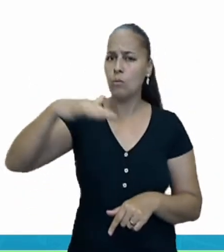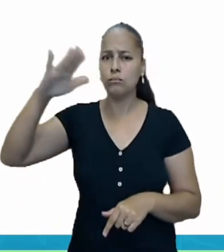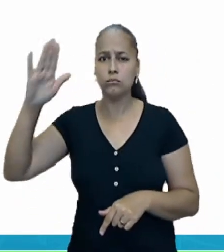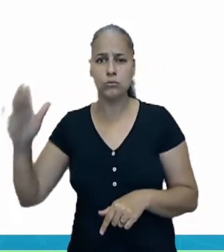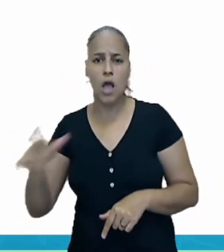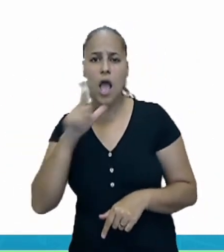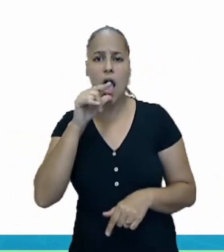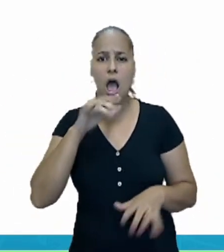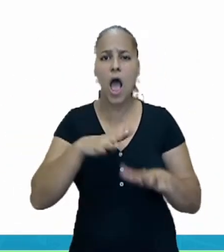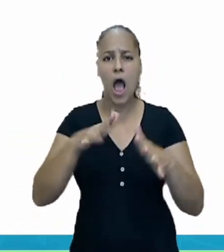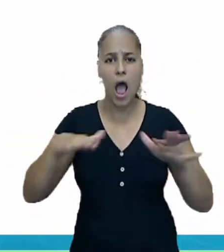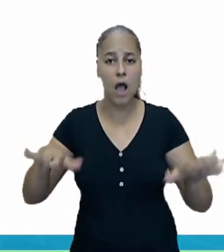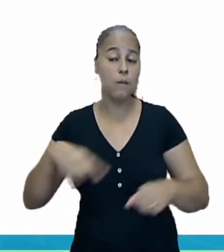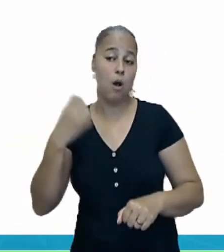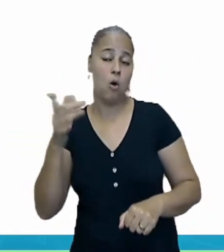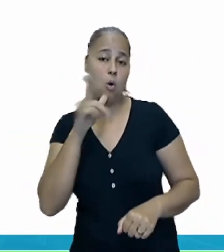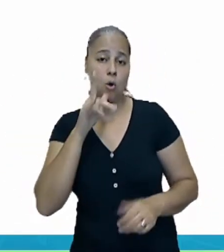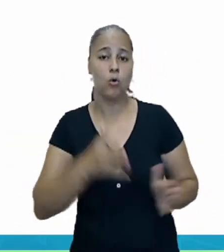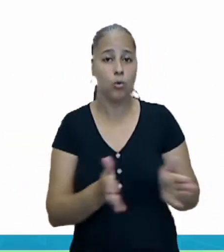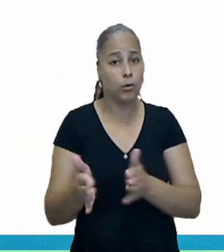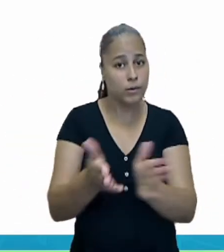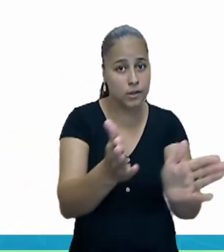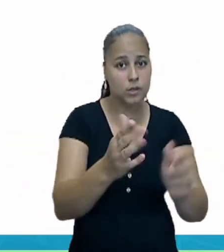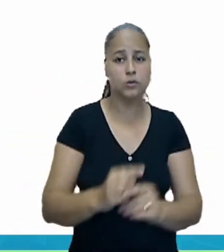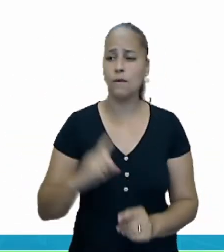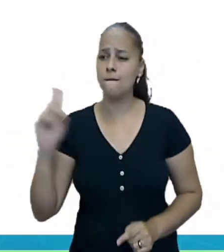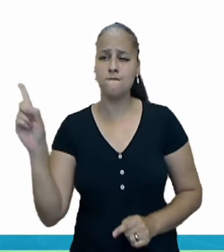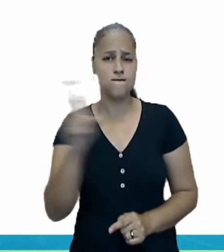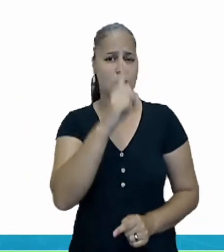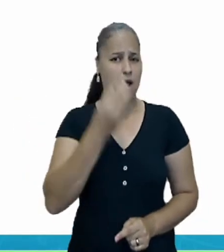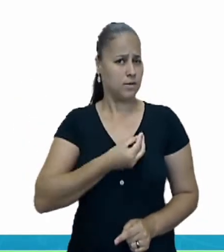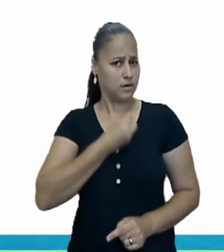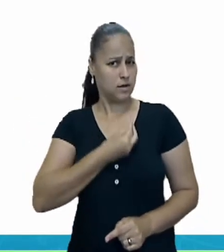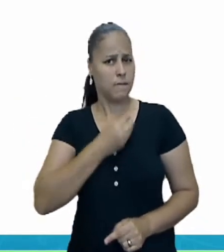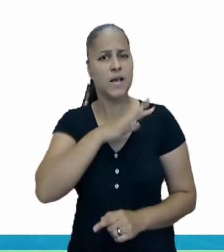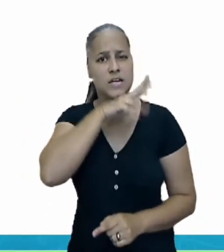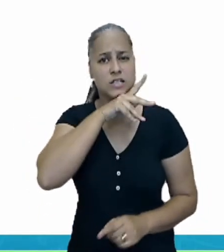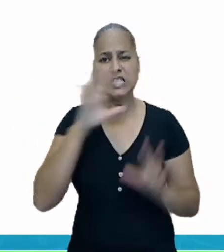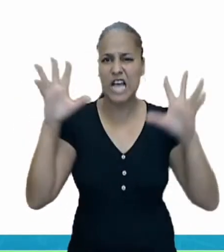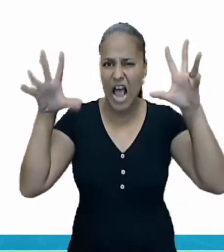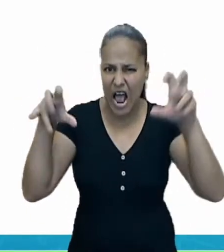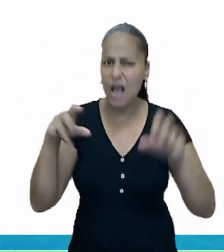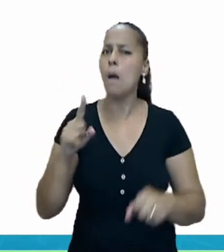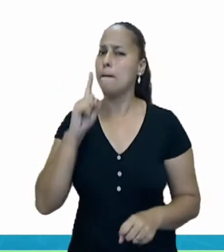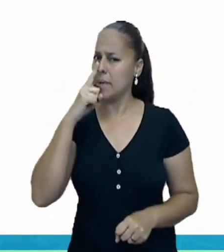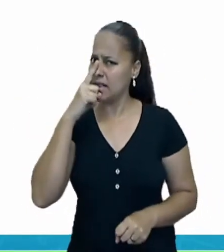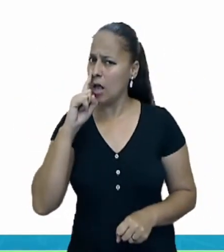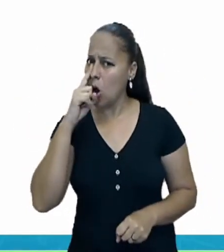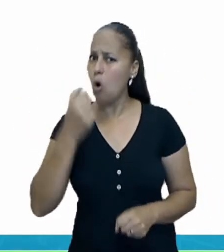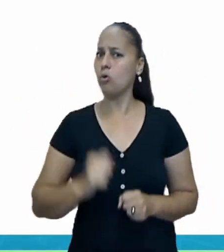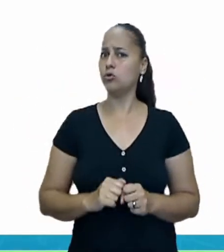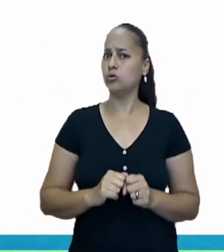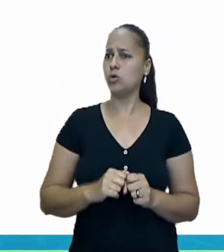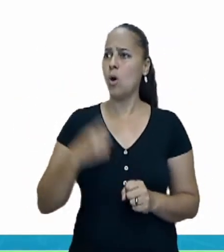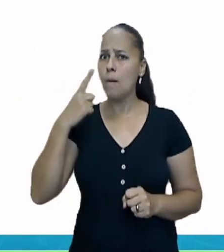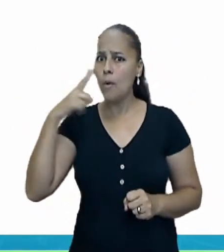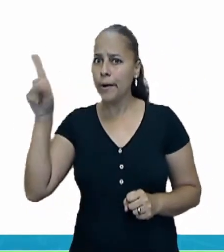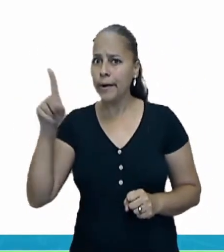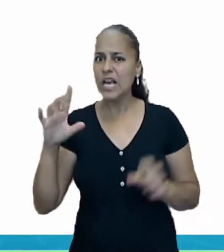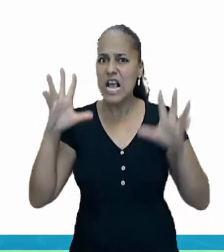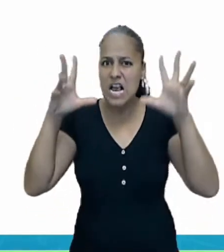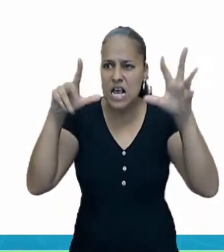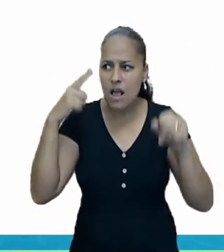mares e rios. Muitos animais selvagens são perigosos, pois pelo instinto de